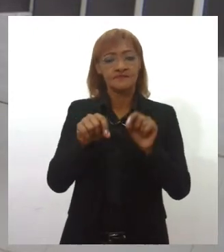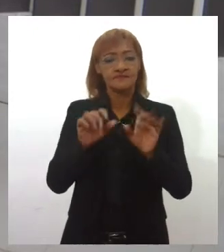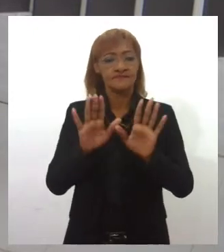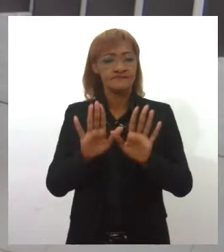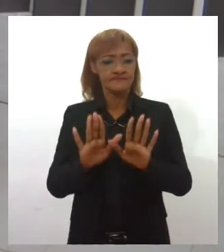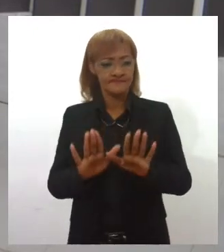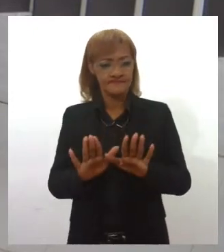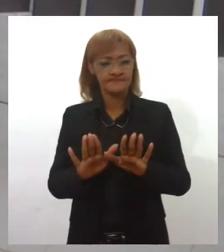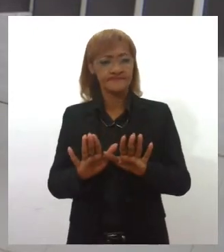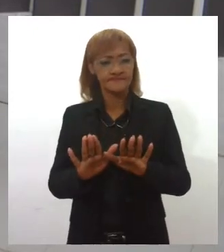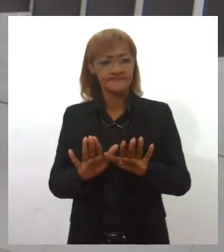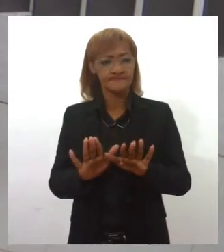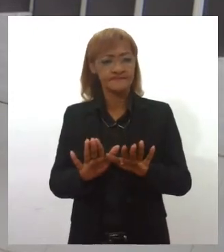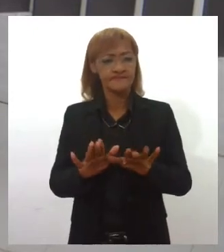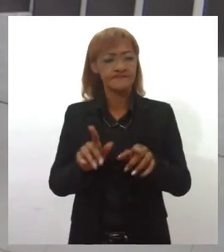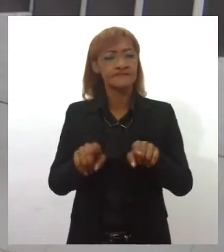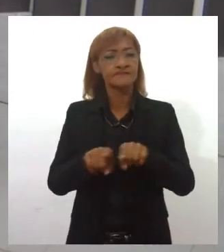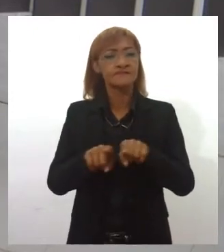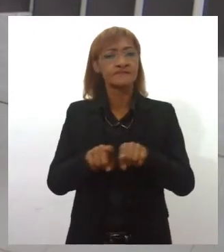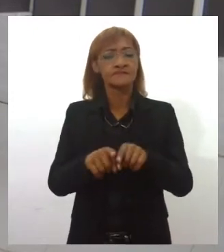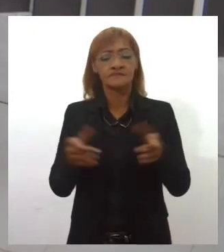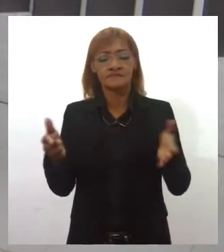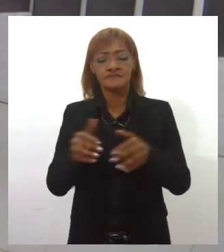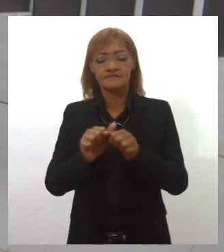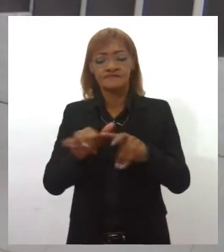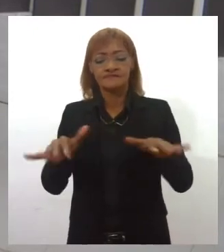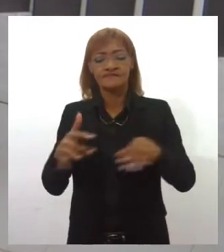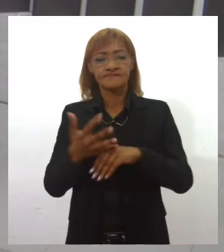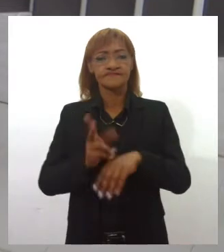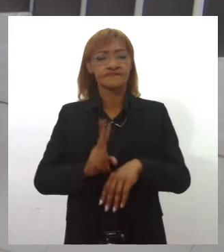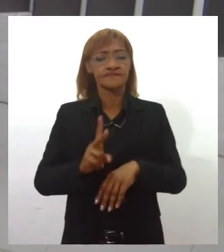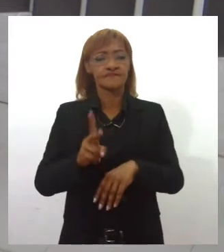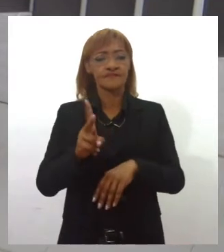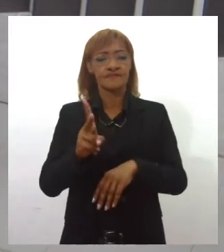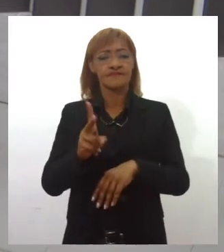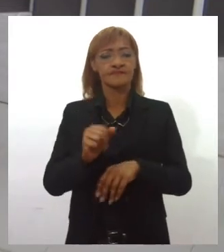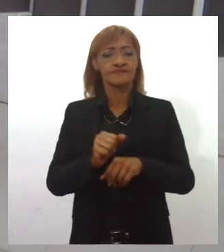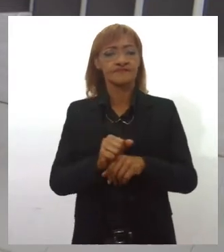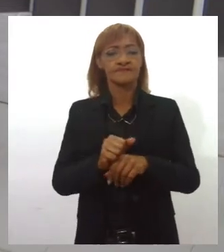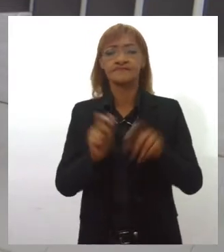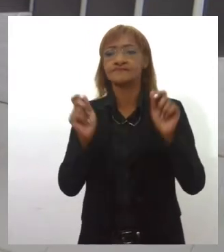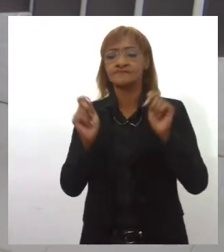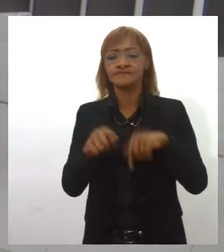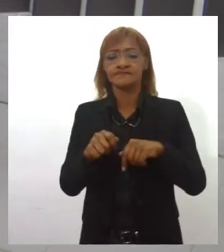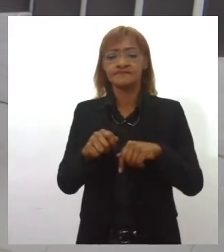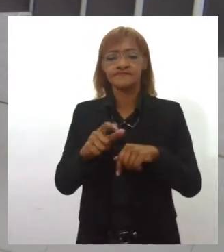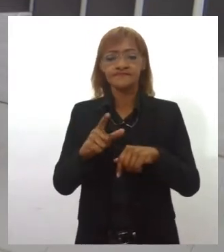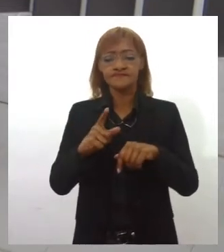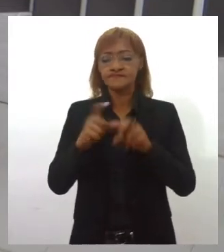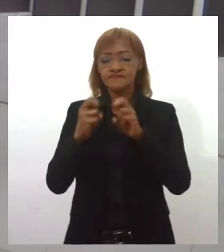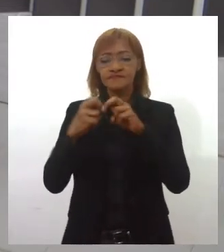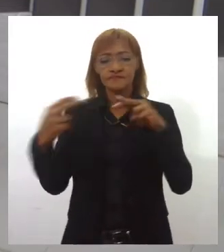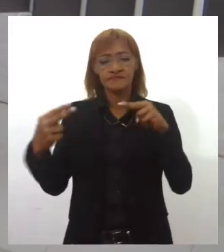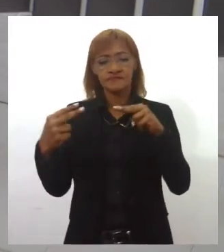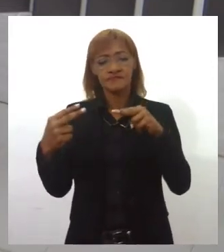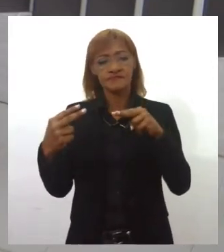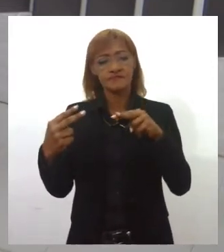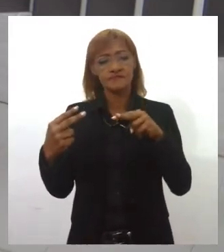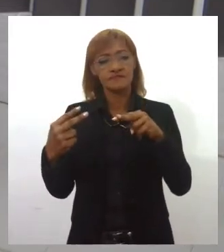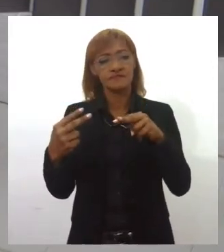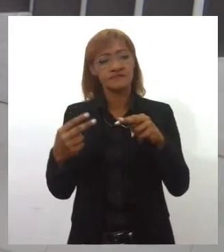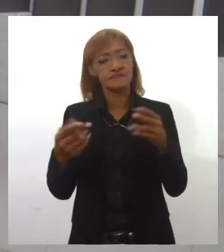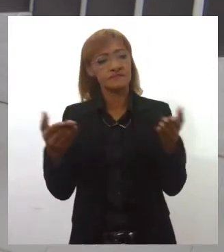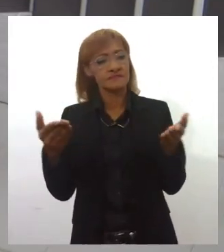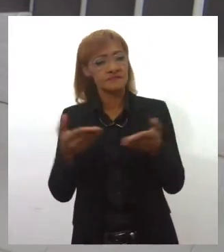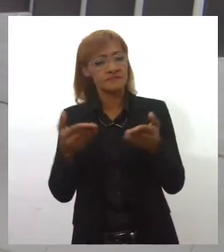o Foro Oriente, inclusive, que nesse momento é de pandemia ainda, na medida do possível, sejam feitas virtuais, né? Mas dentro dos